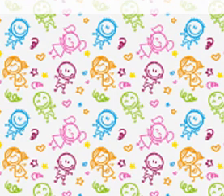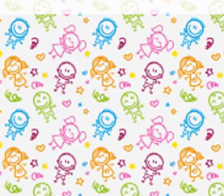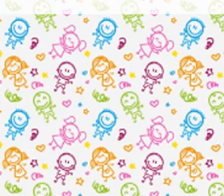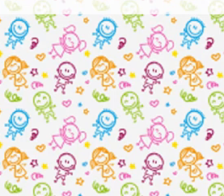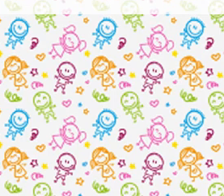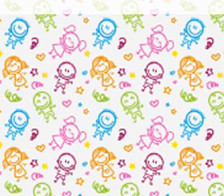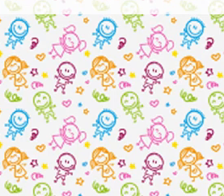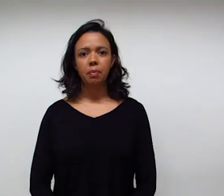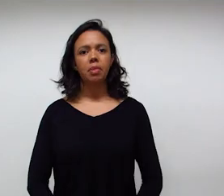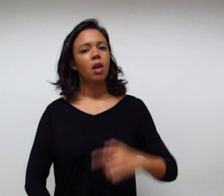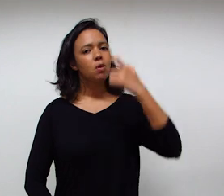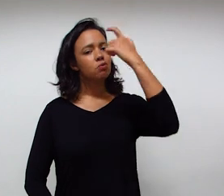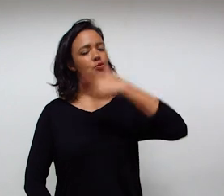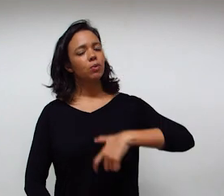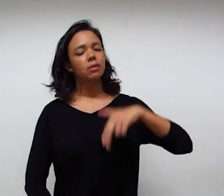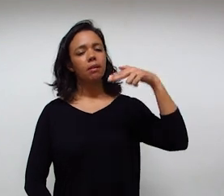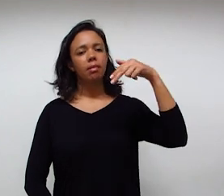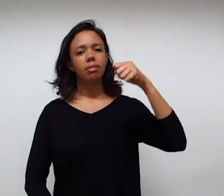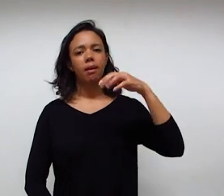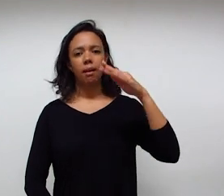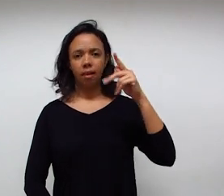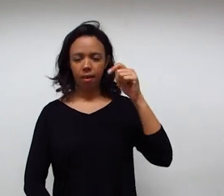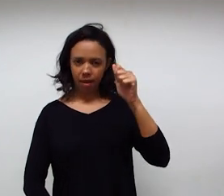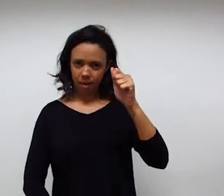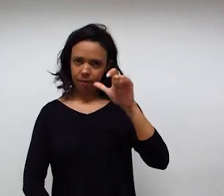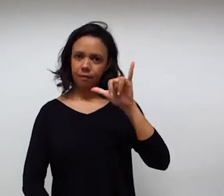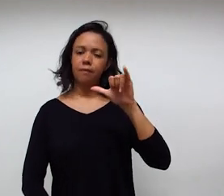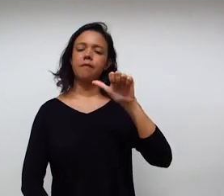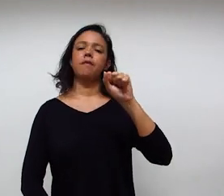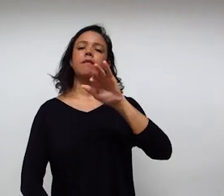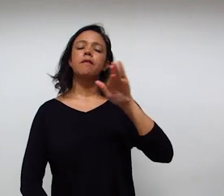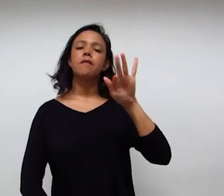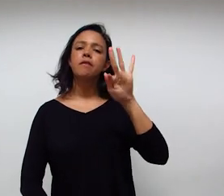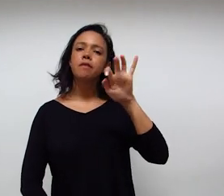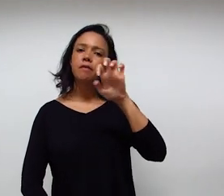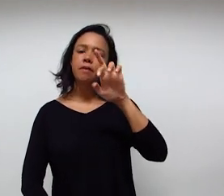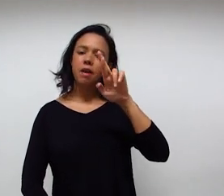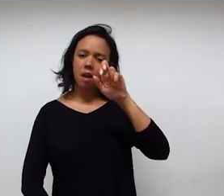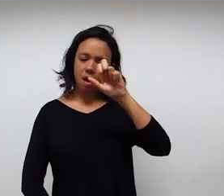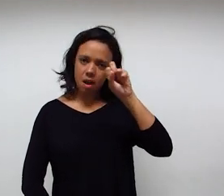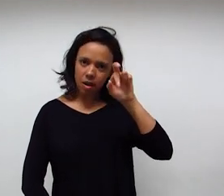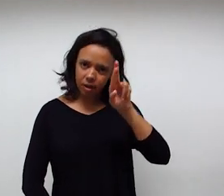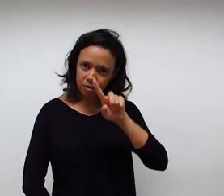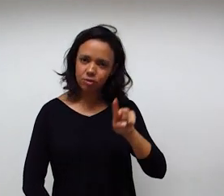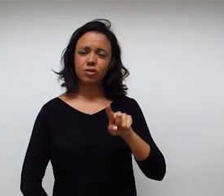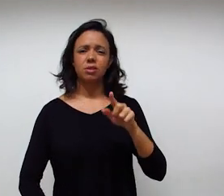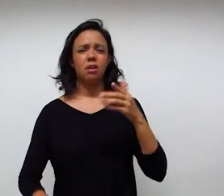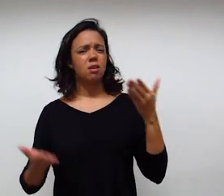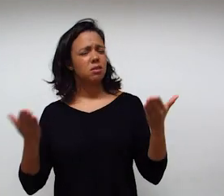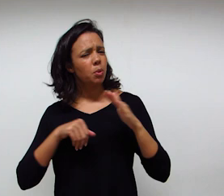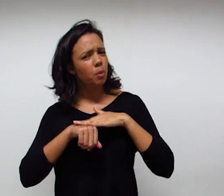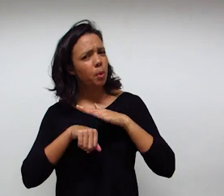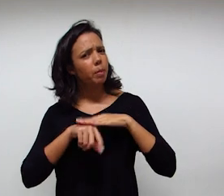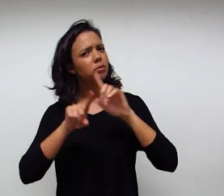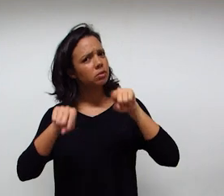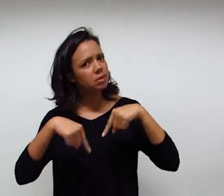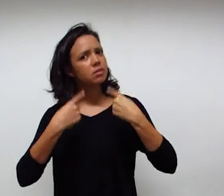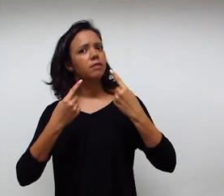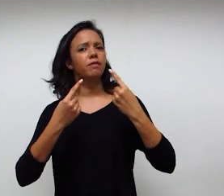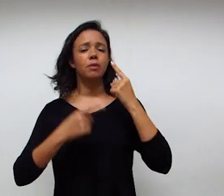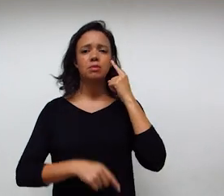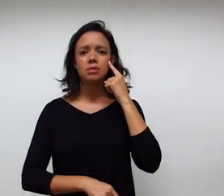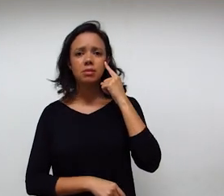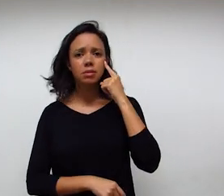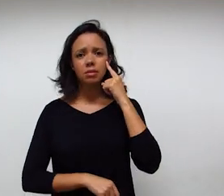Eu sou Natália Ferraz, fisioterapeuta. Estamos vivendo um momento de muitos desafios e incertezas.